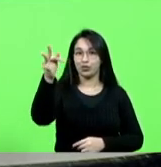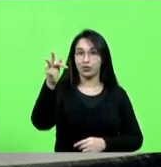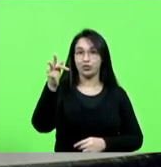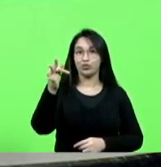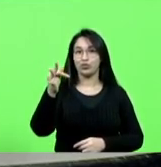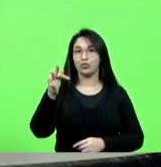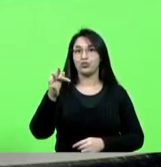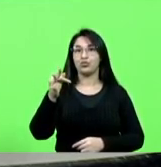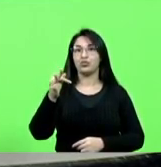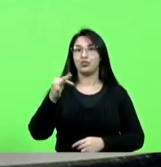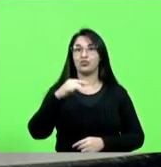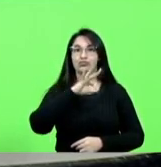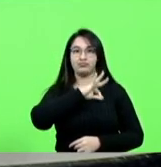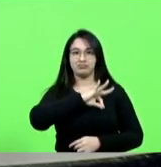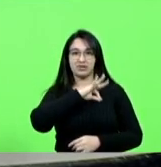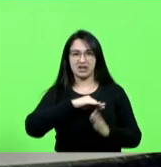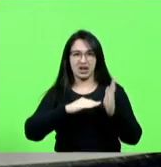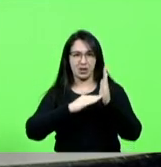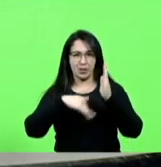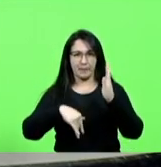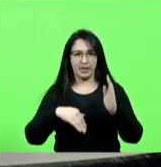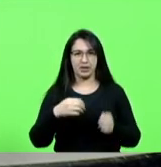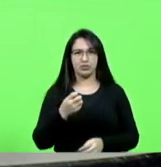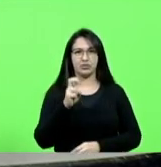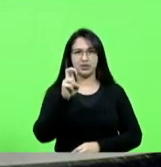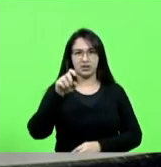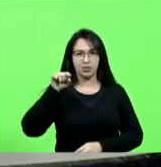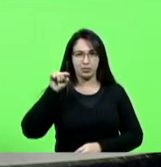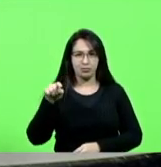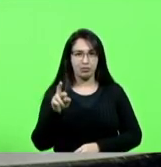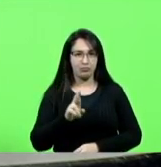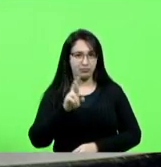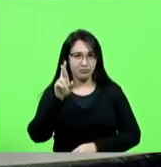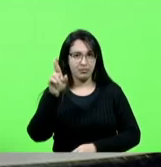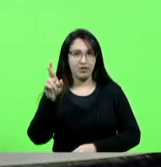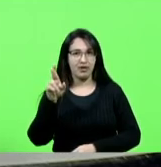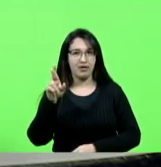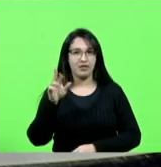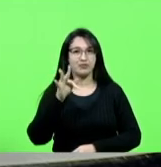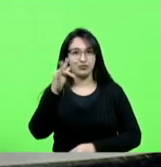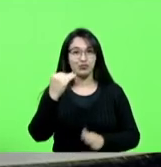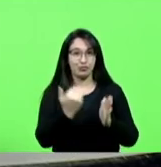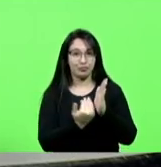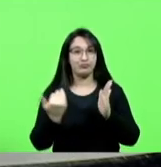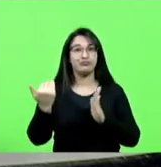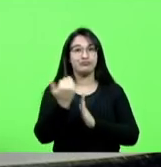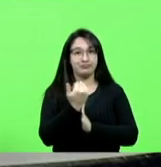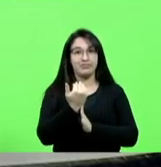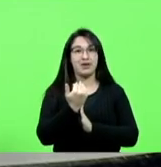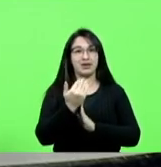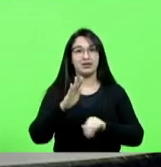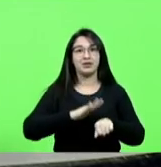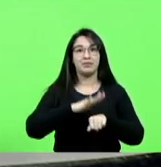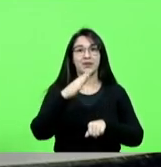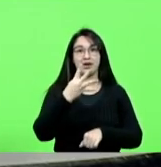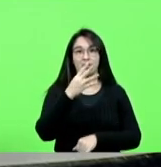menos que cinco mil reais para a prestação de serviço de 40 horas de jornada de trabalho.